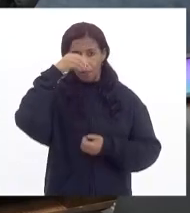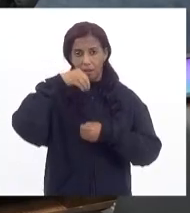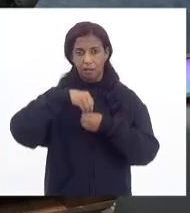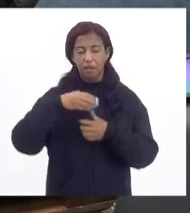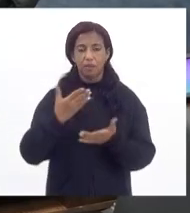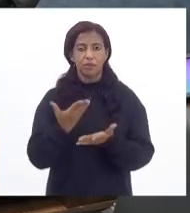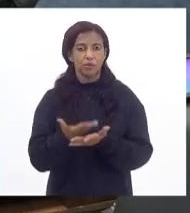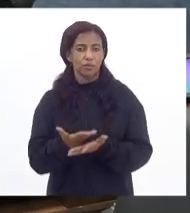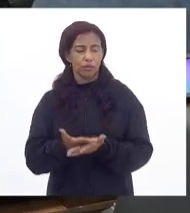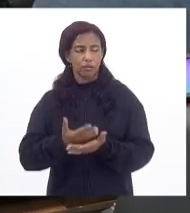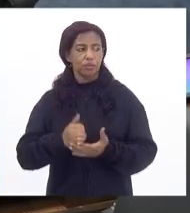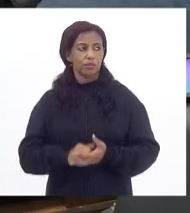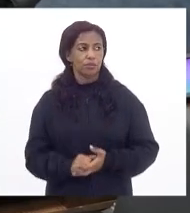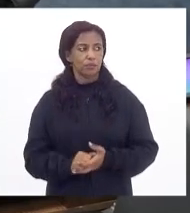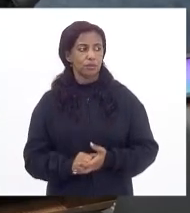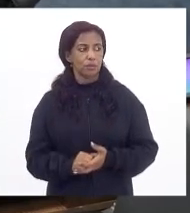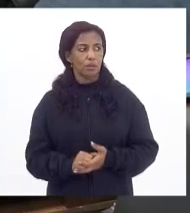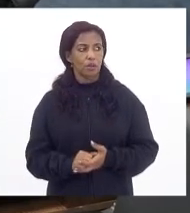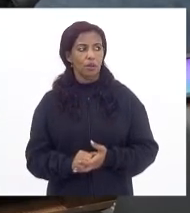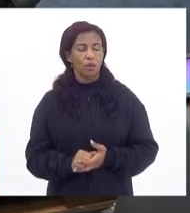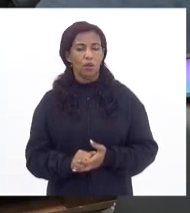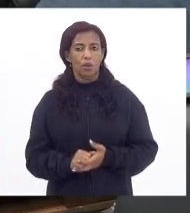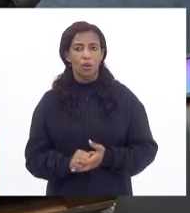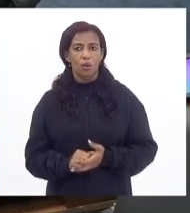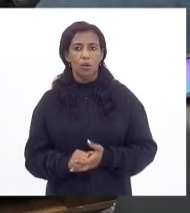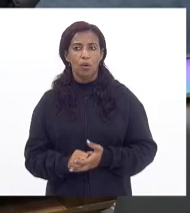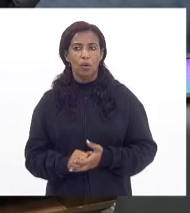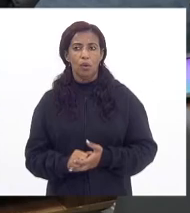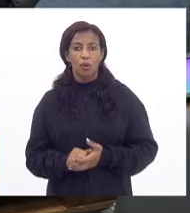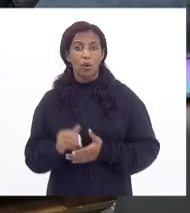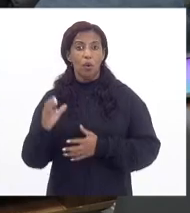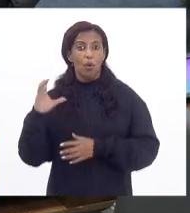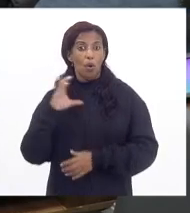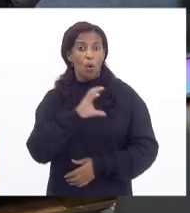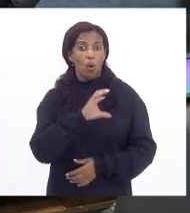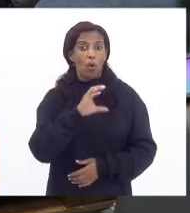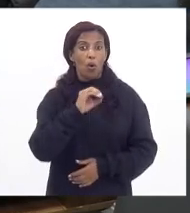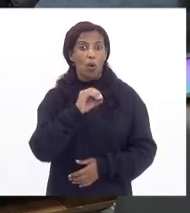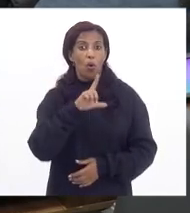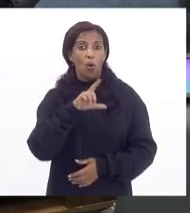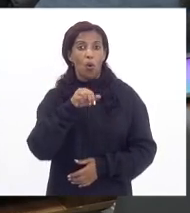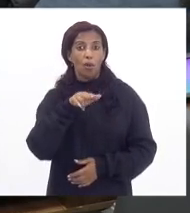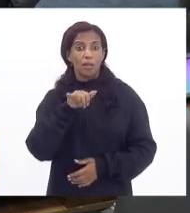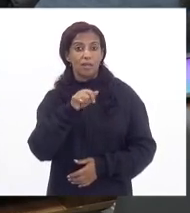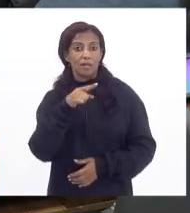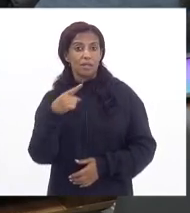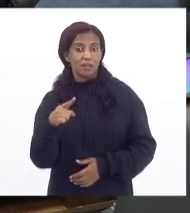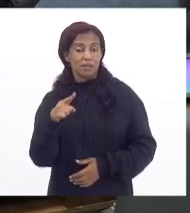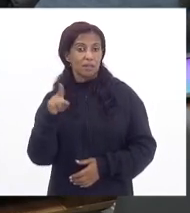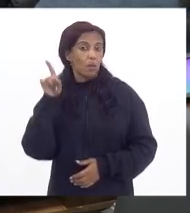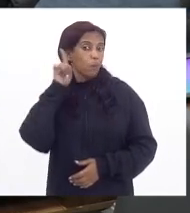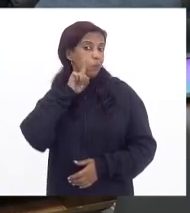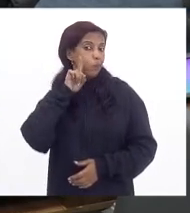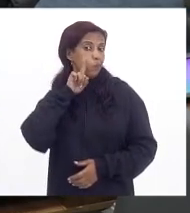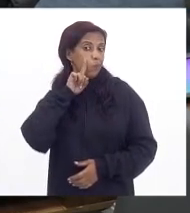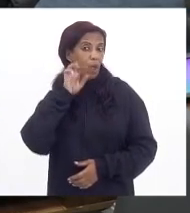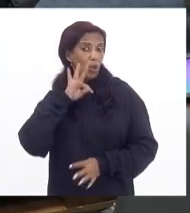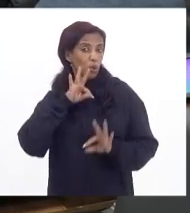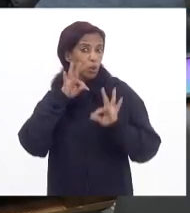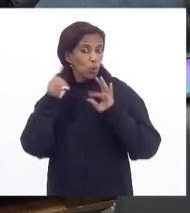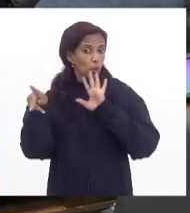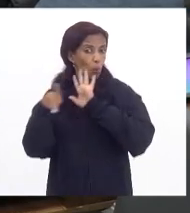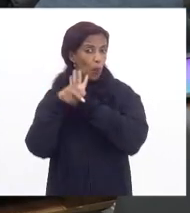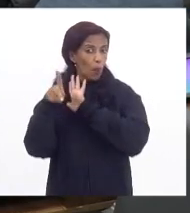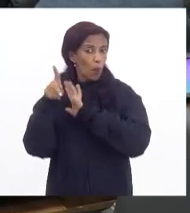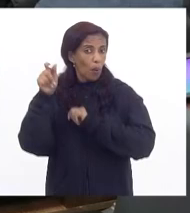a colonização americana e a independência dos Estados Unidos da América, tudo fundamental.